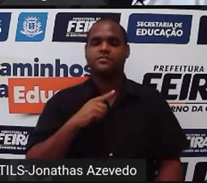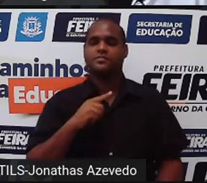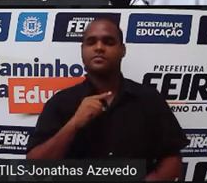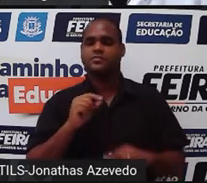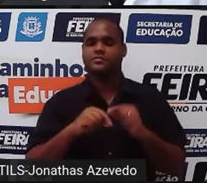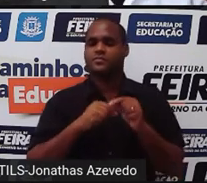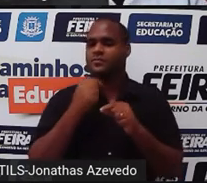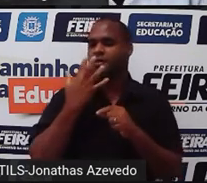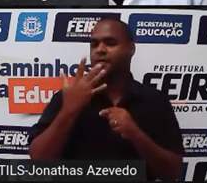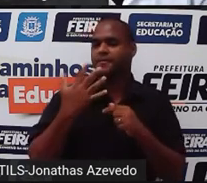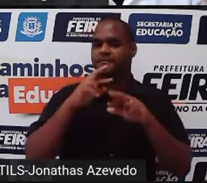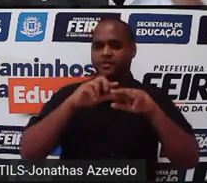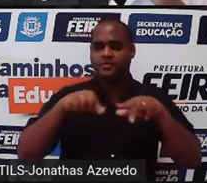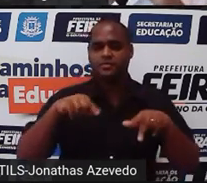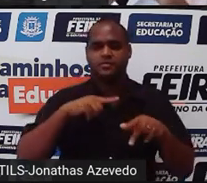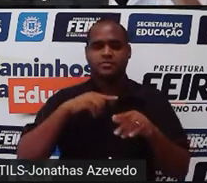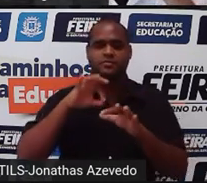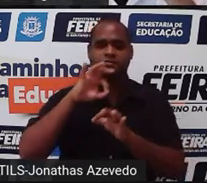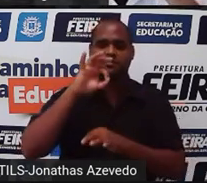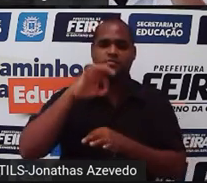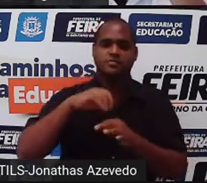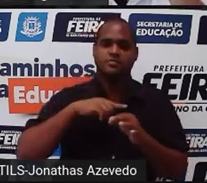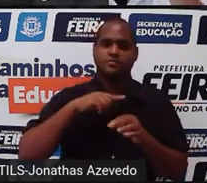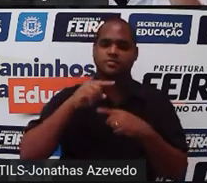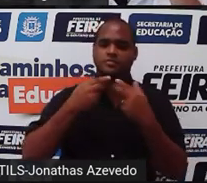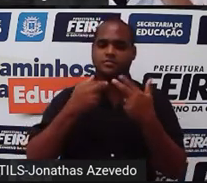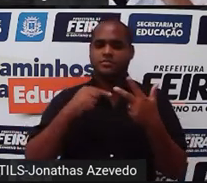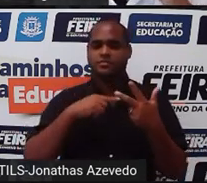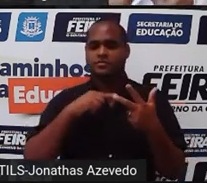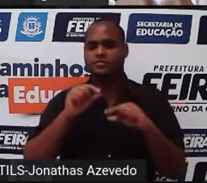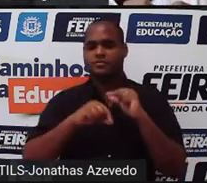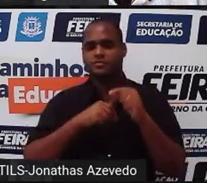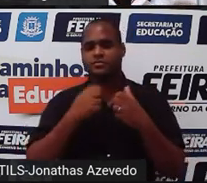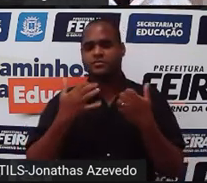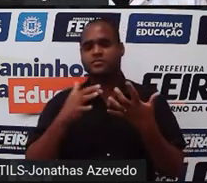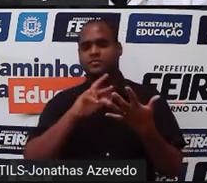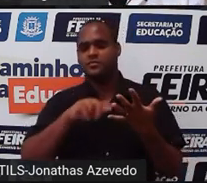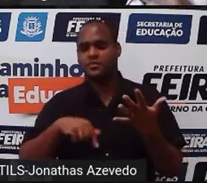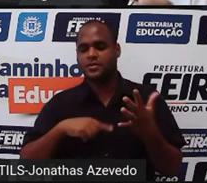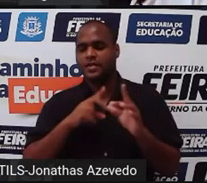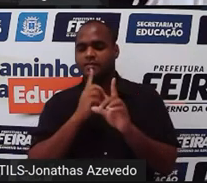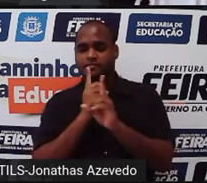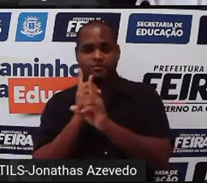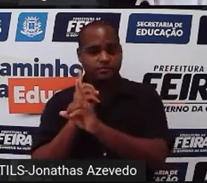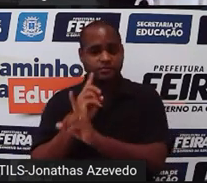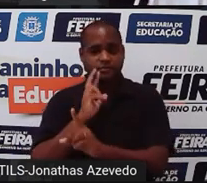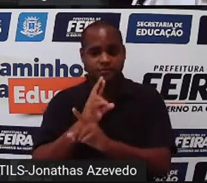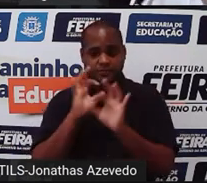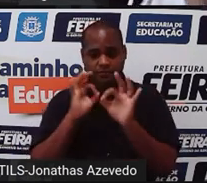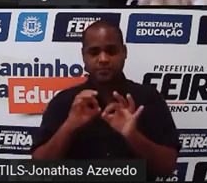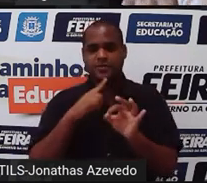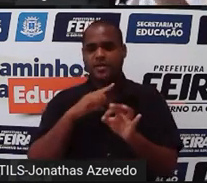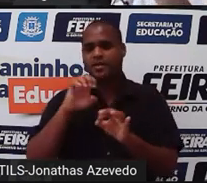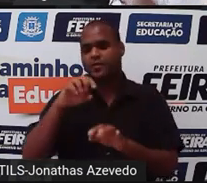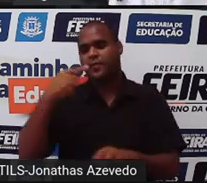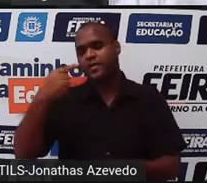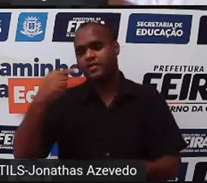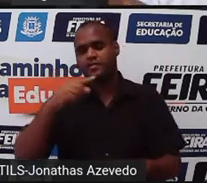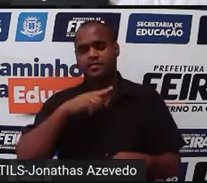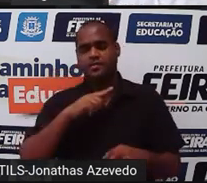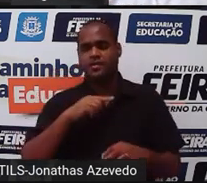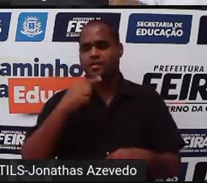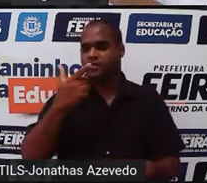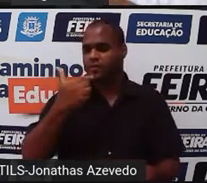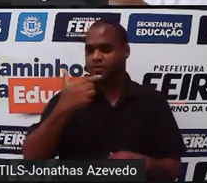infinitos pontos esses infinitos pontos cada um deles tem uma solução para essa equação 12x